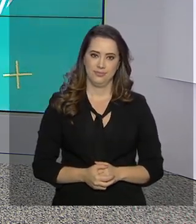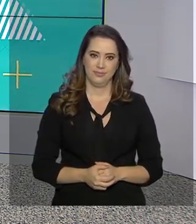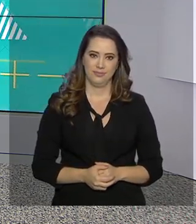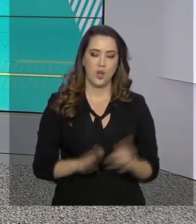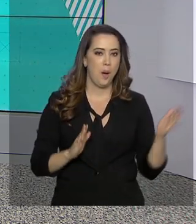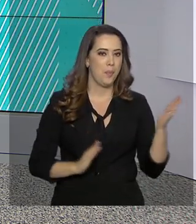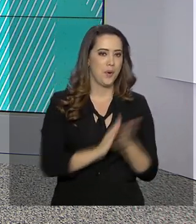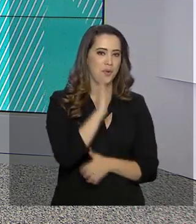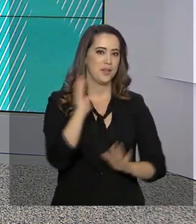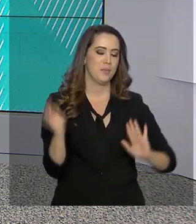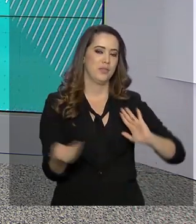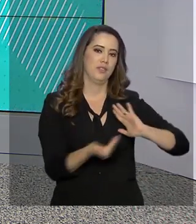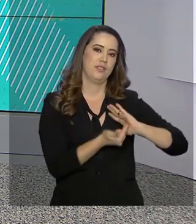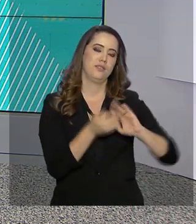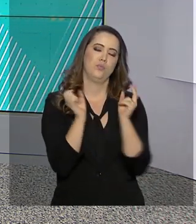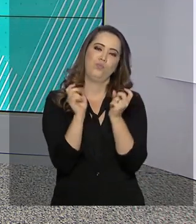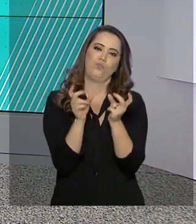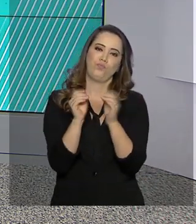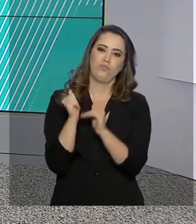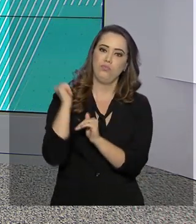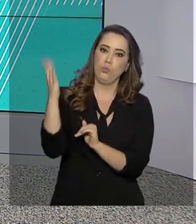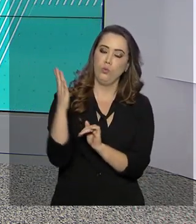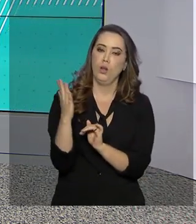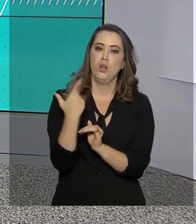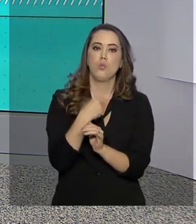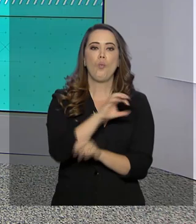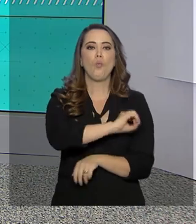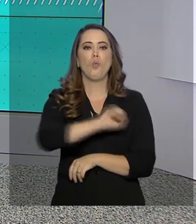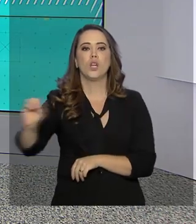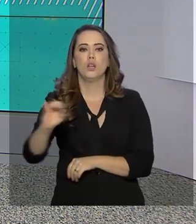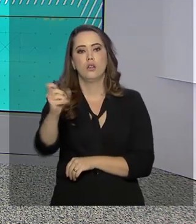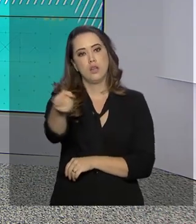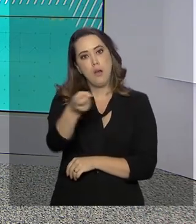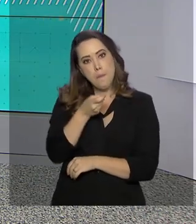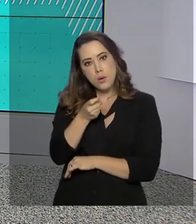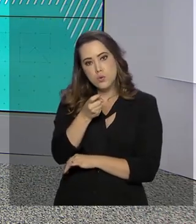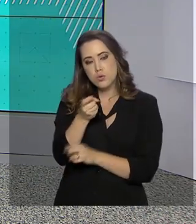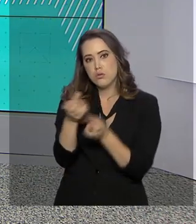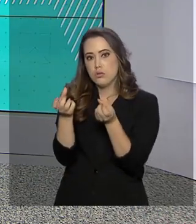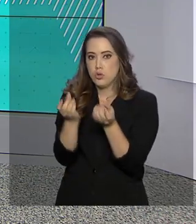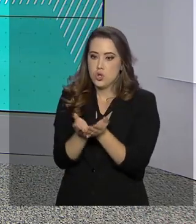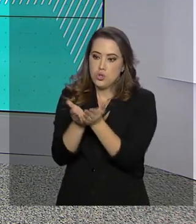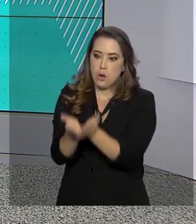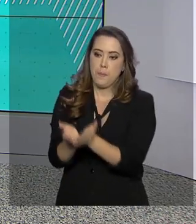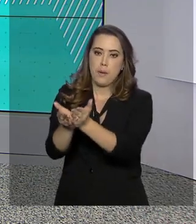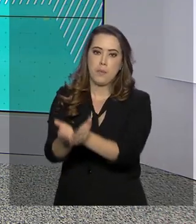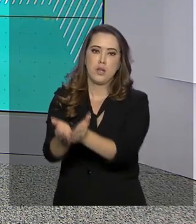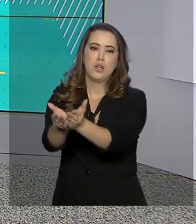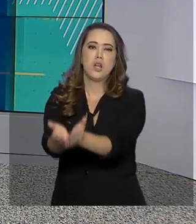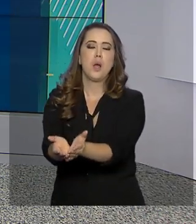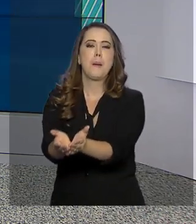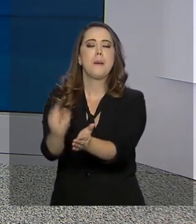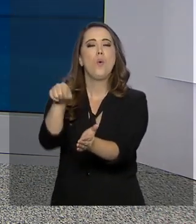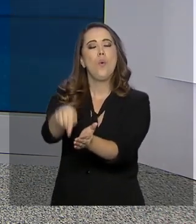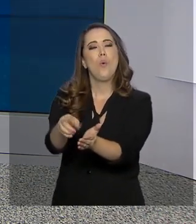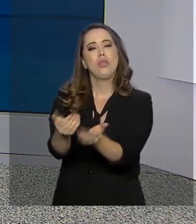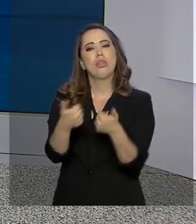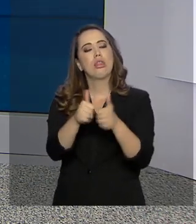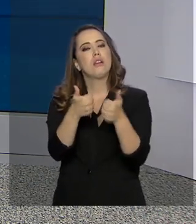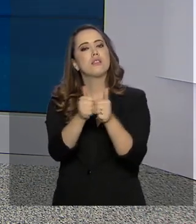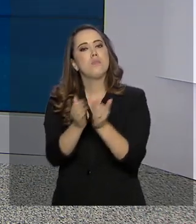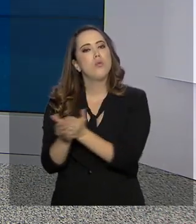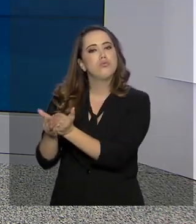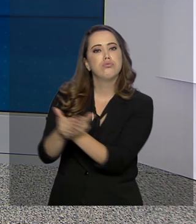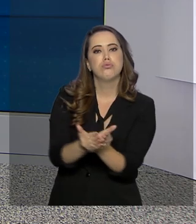pela Câmara de Comércio Exterior a isenção do imposto de importação de embarcações utilizadas para a cabotagem, que é a